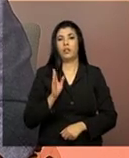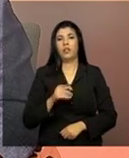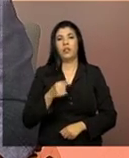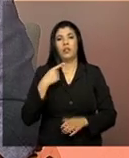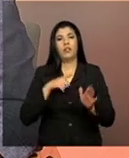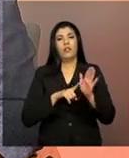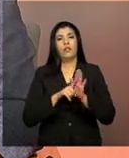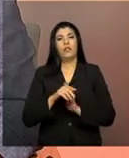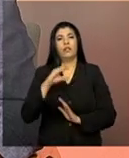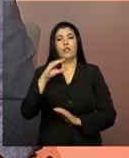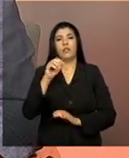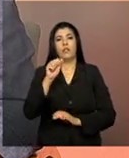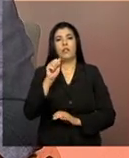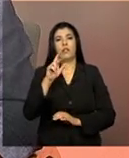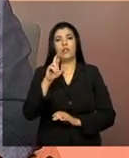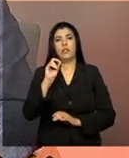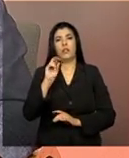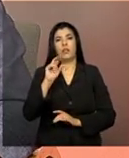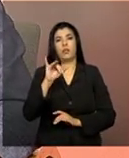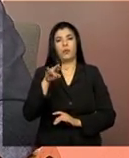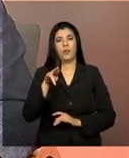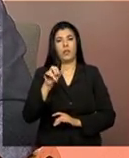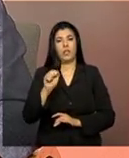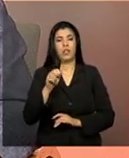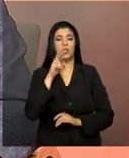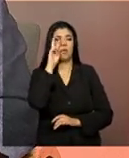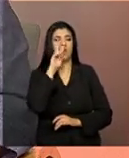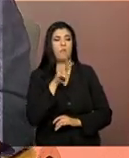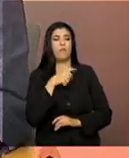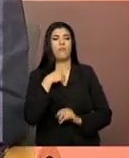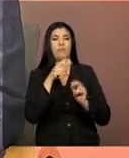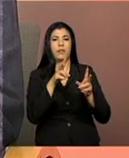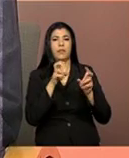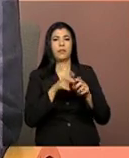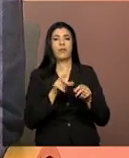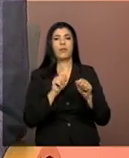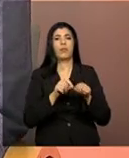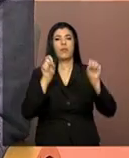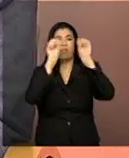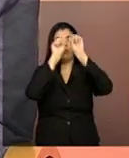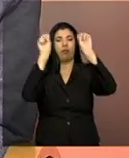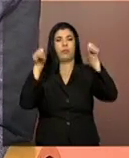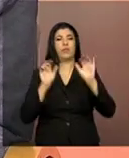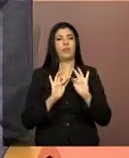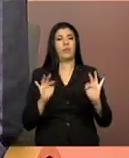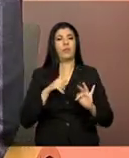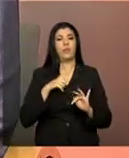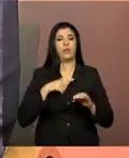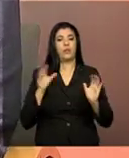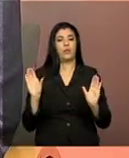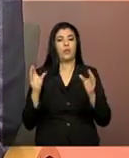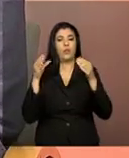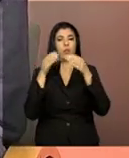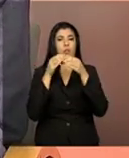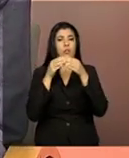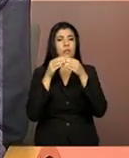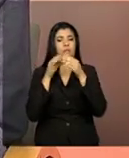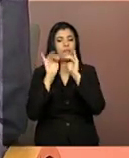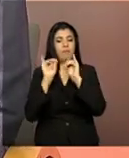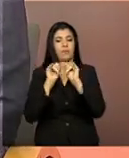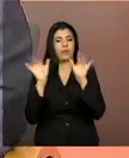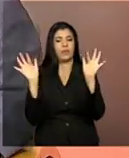teleconferência que o prontuário eletrônico simplificado, ele possui um conjunto de informações bem menor daquelas